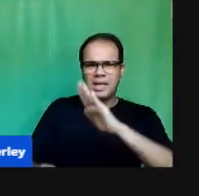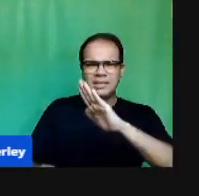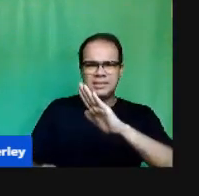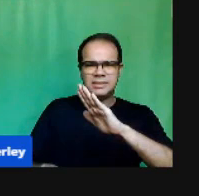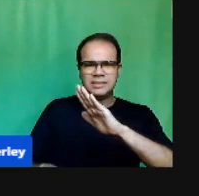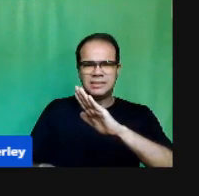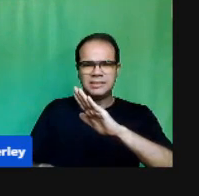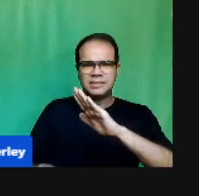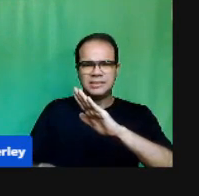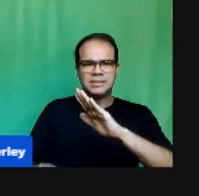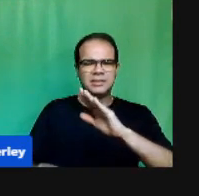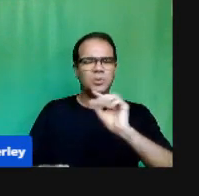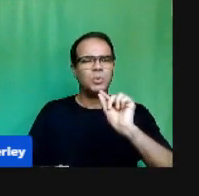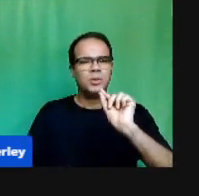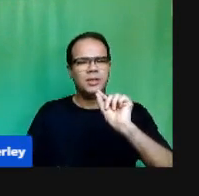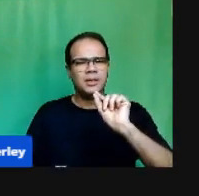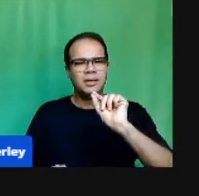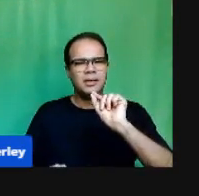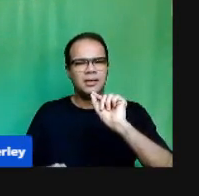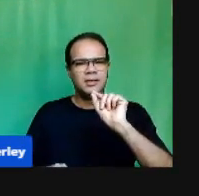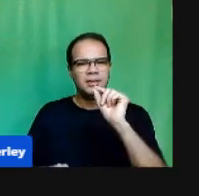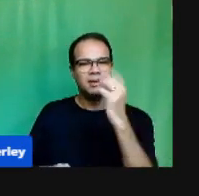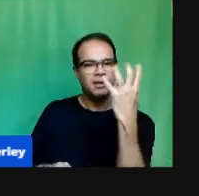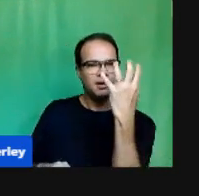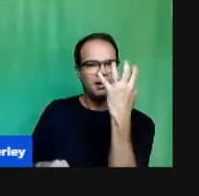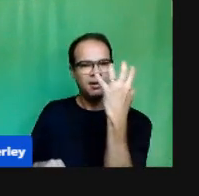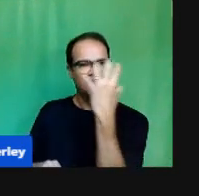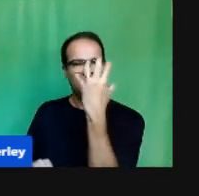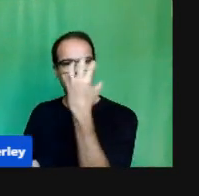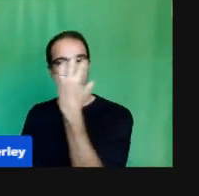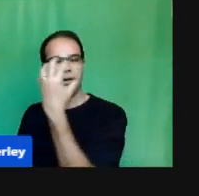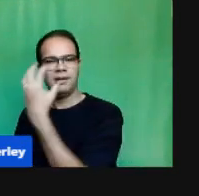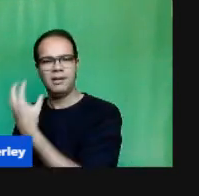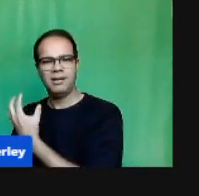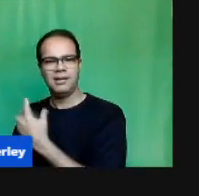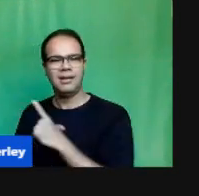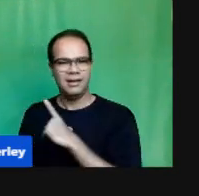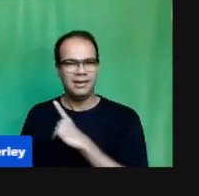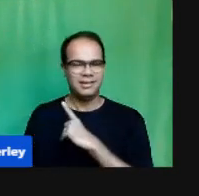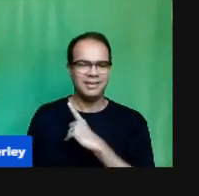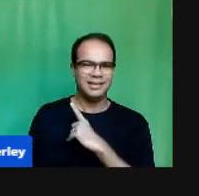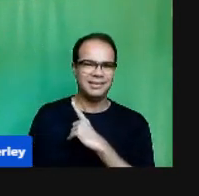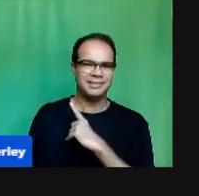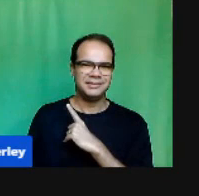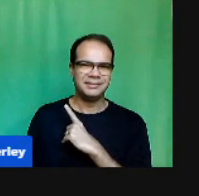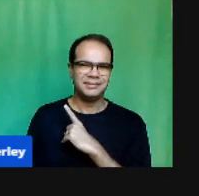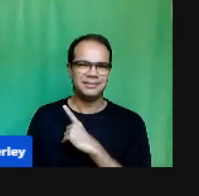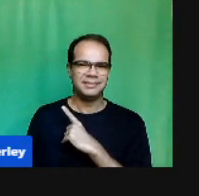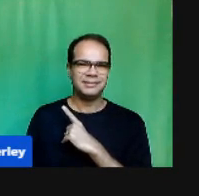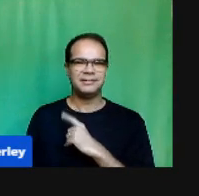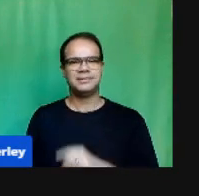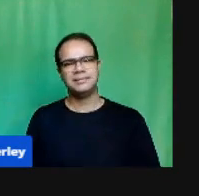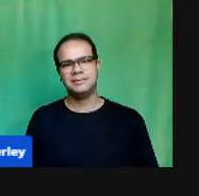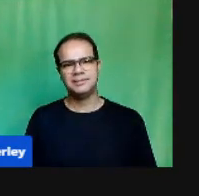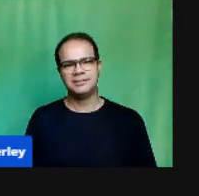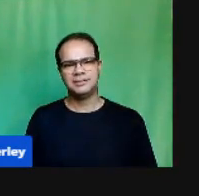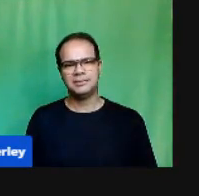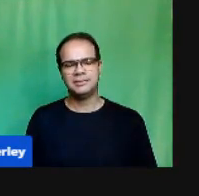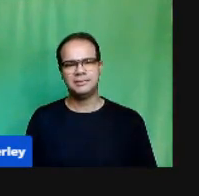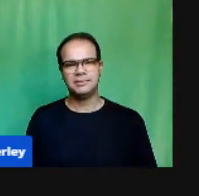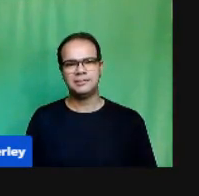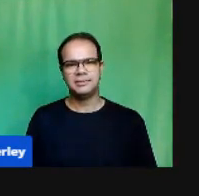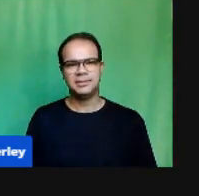Deixar Ela mais Atrativa Deixar Para que O aluno Consiga